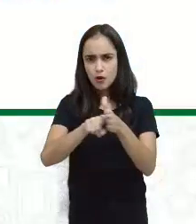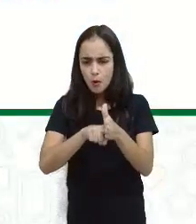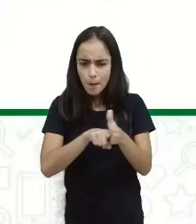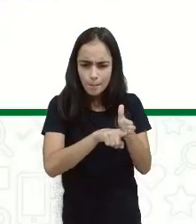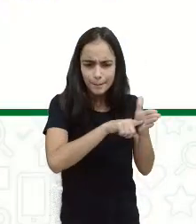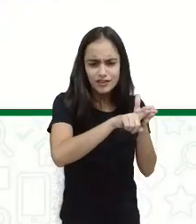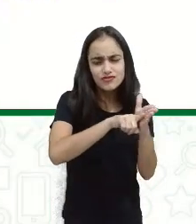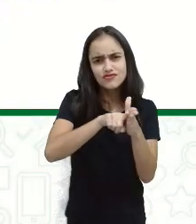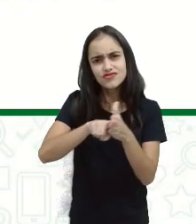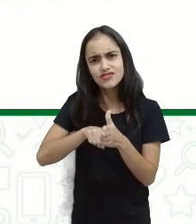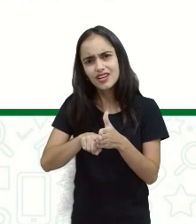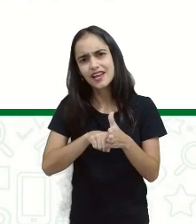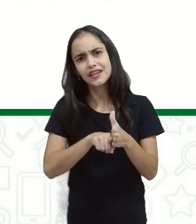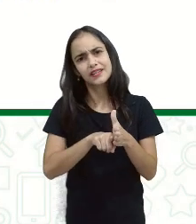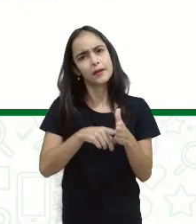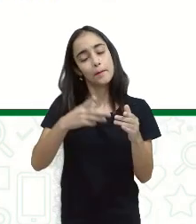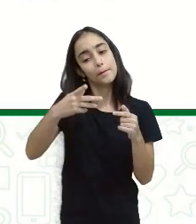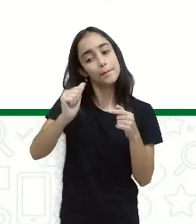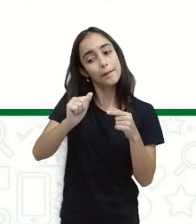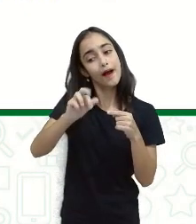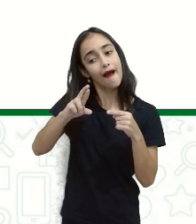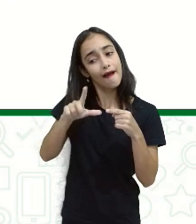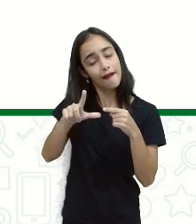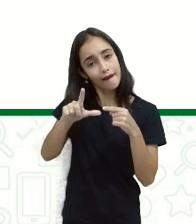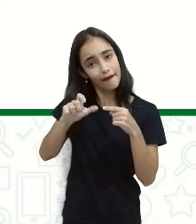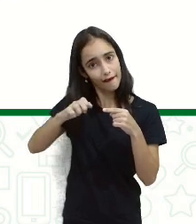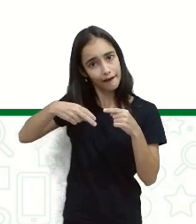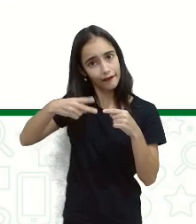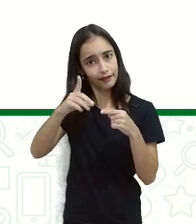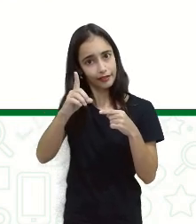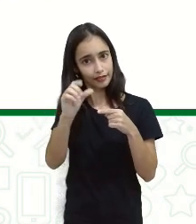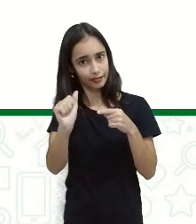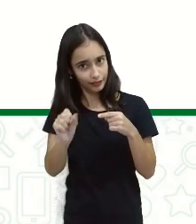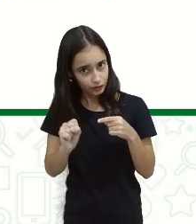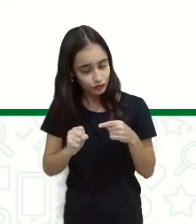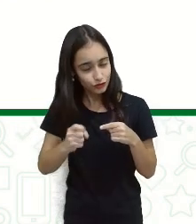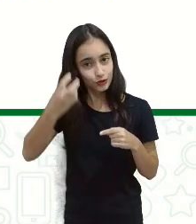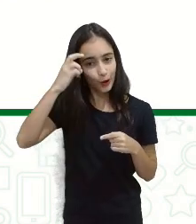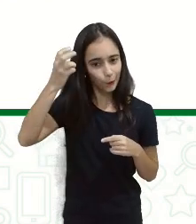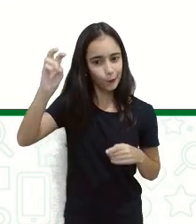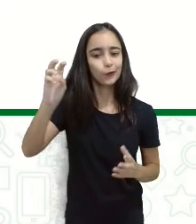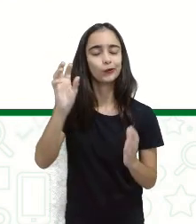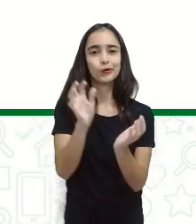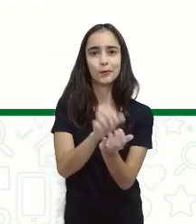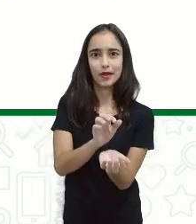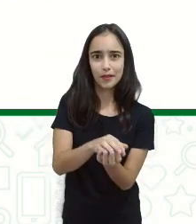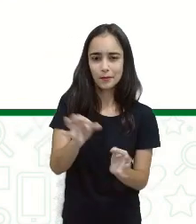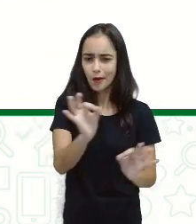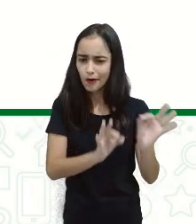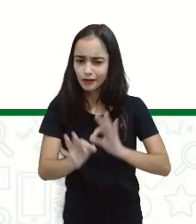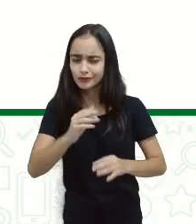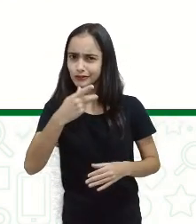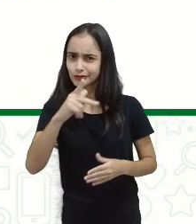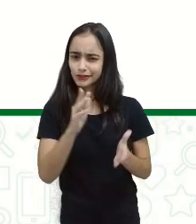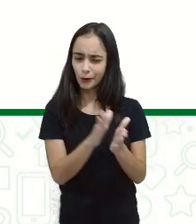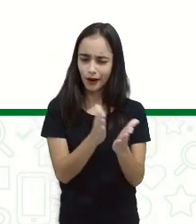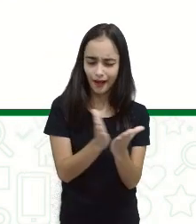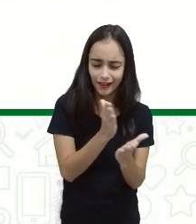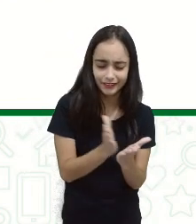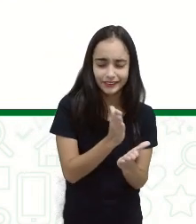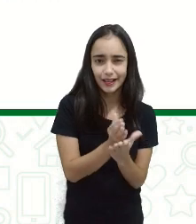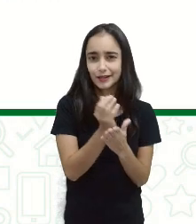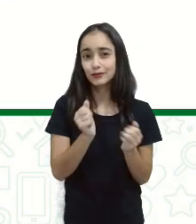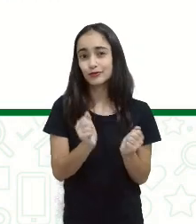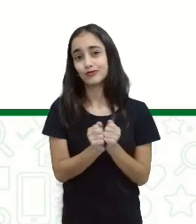da nossa cultura pernambucana, escreva no seu caderno, organize com seu professor ou professora a gravação de um vídeo,